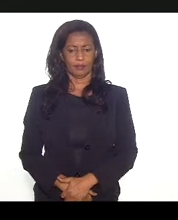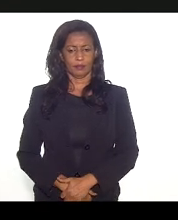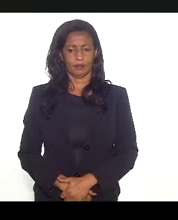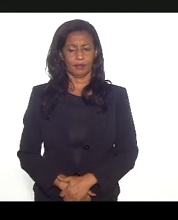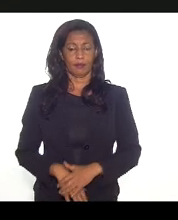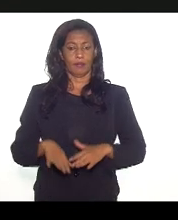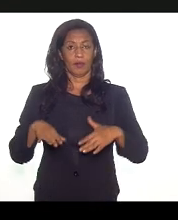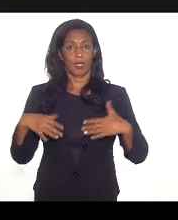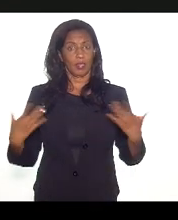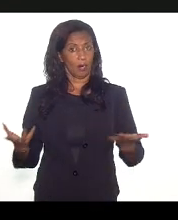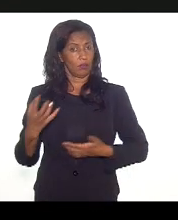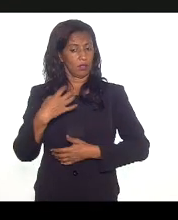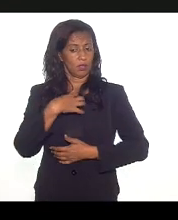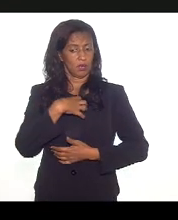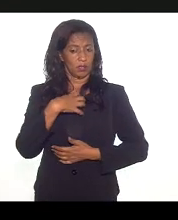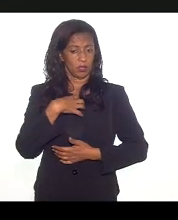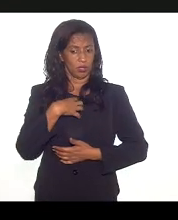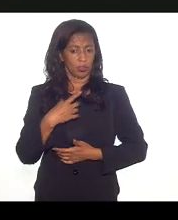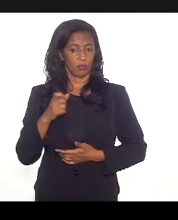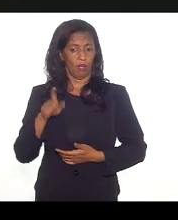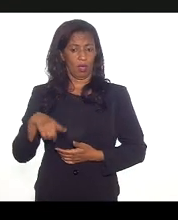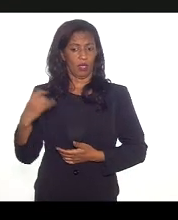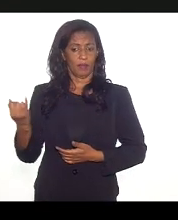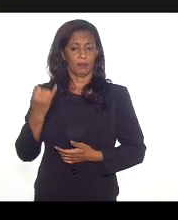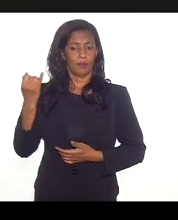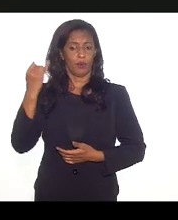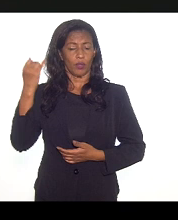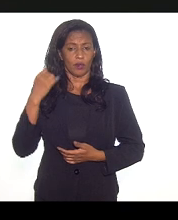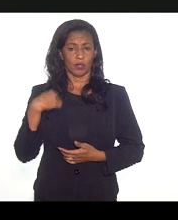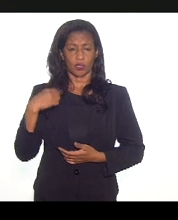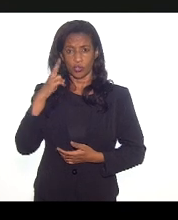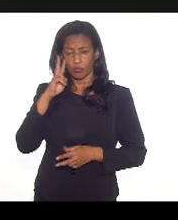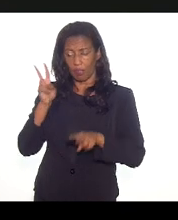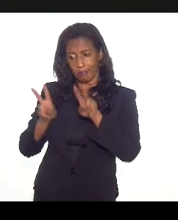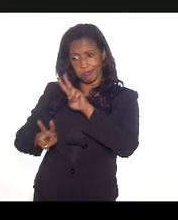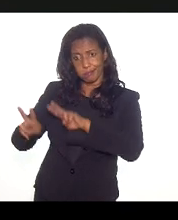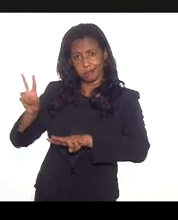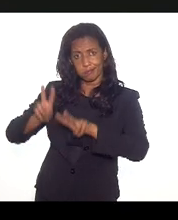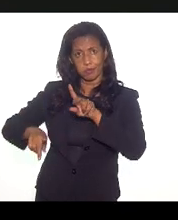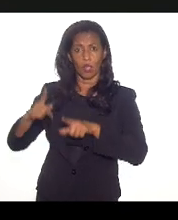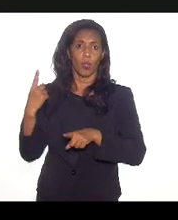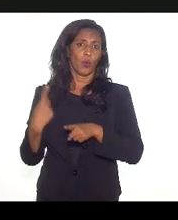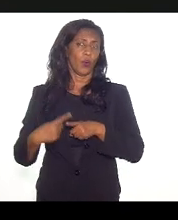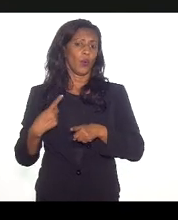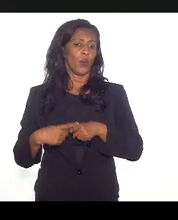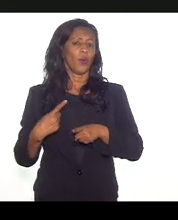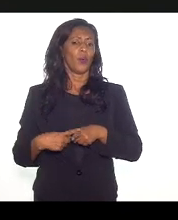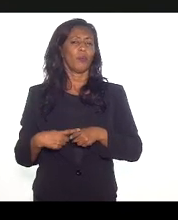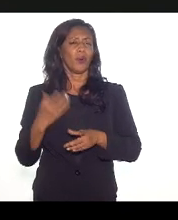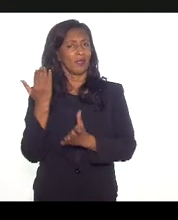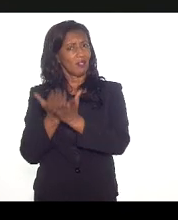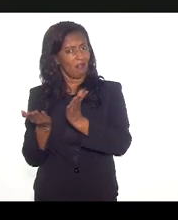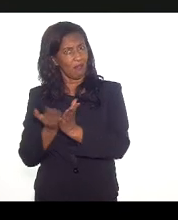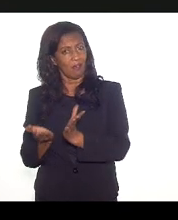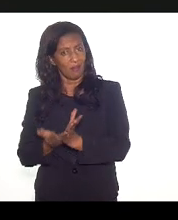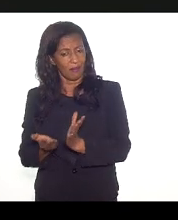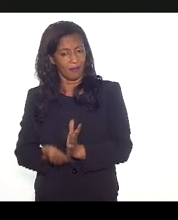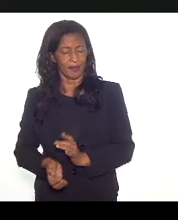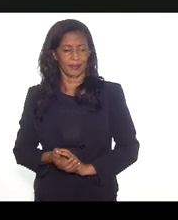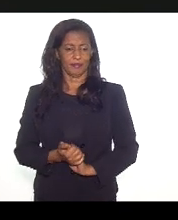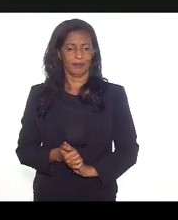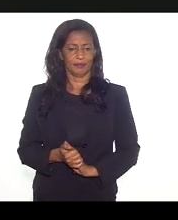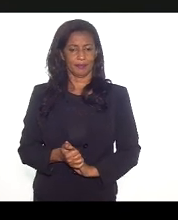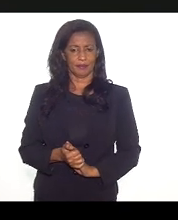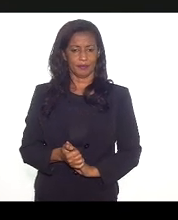nesse sentido, é importante a gente estar verificando o porquê dessas coisas. Pode ir, por